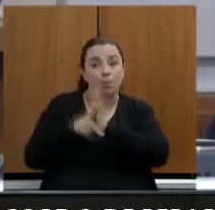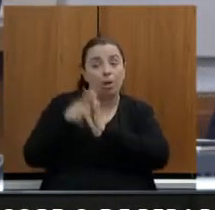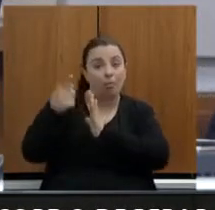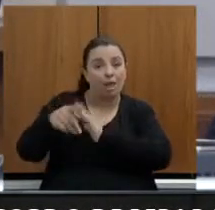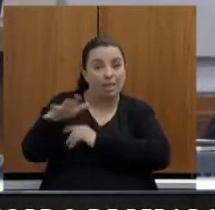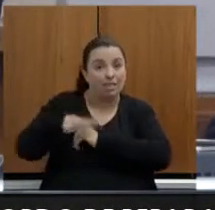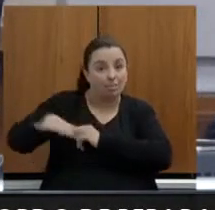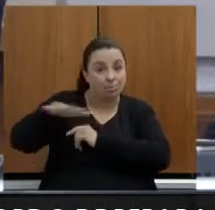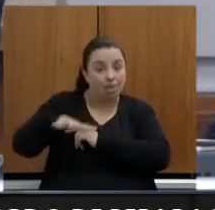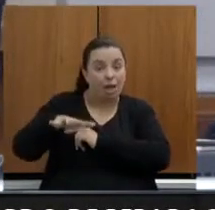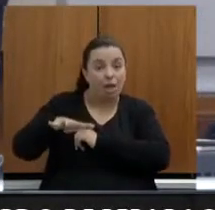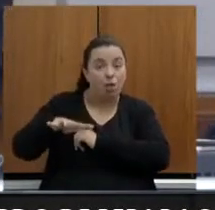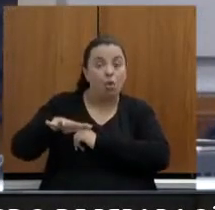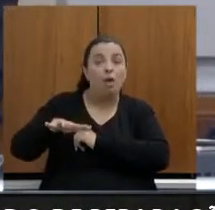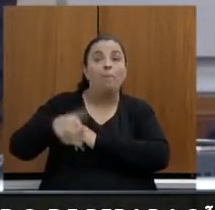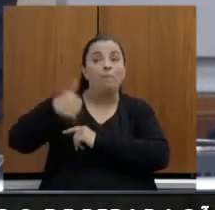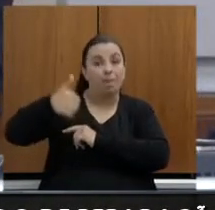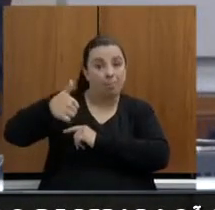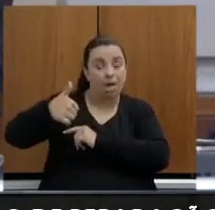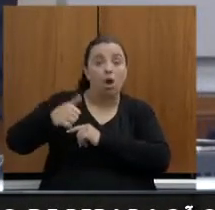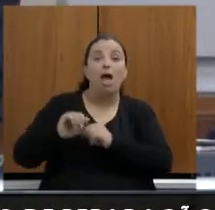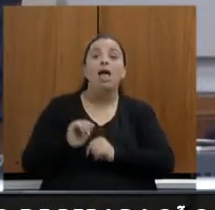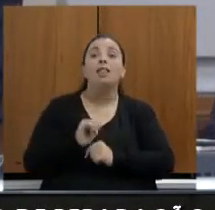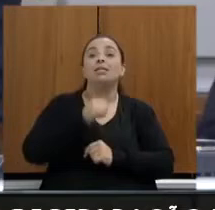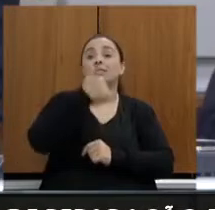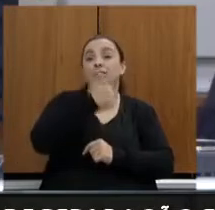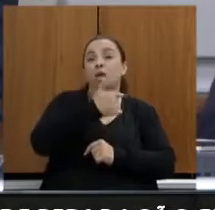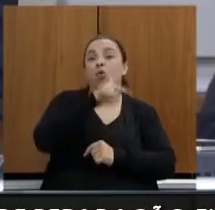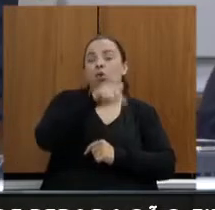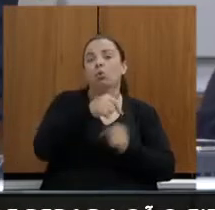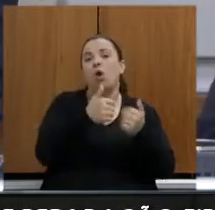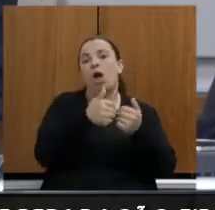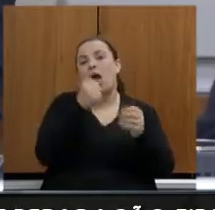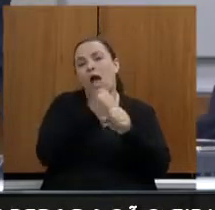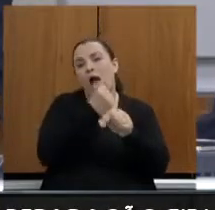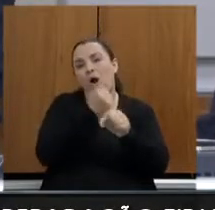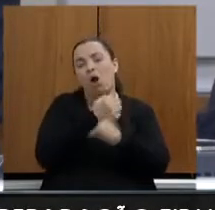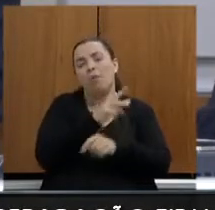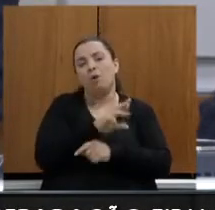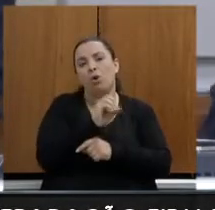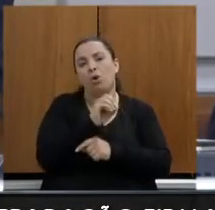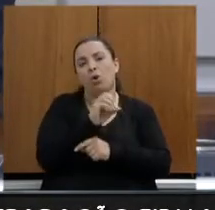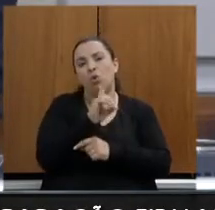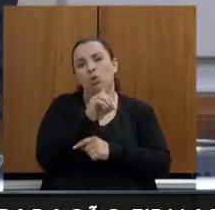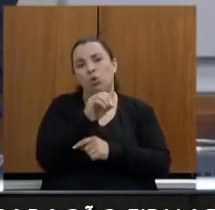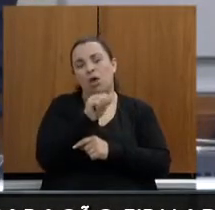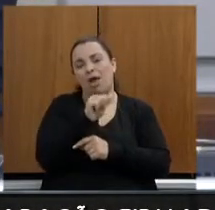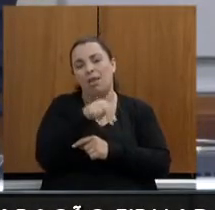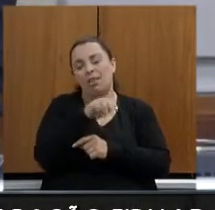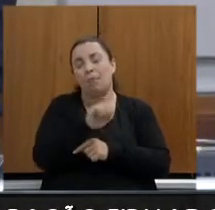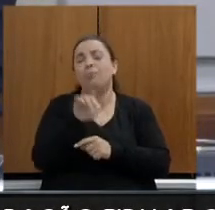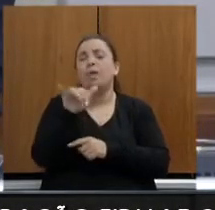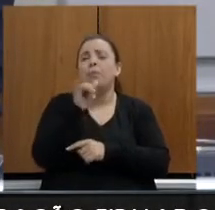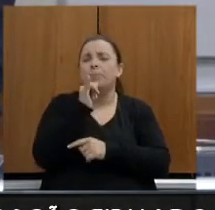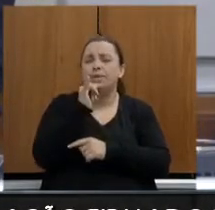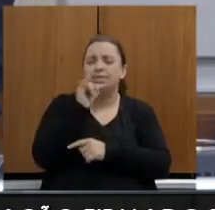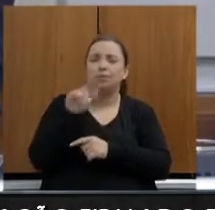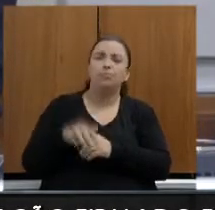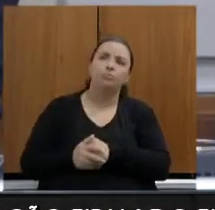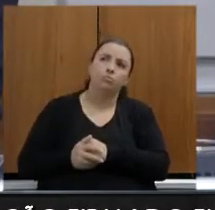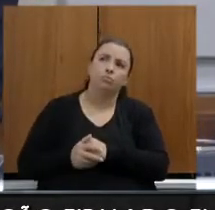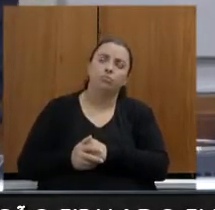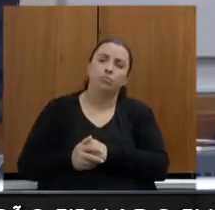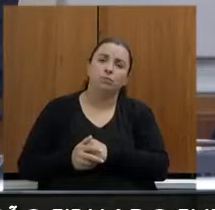Porque, digamos que a gente tenha que desapropriar 80 casas no bairro, mas são 600 famílias que ali moram. Então,